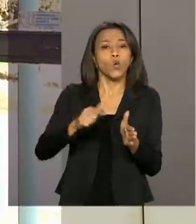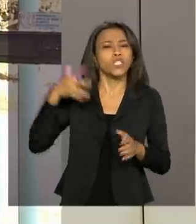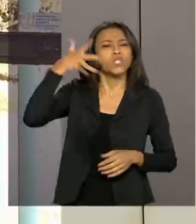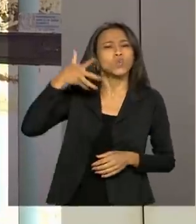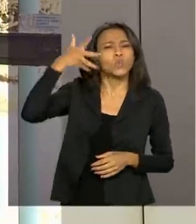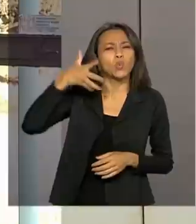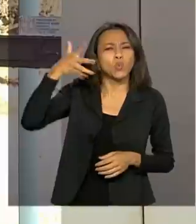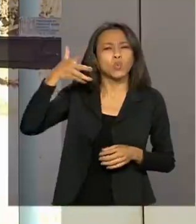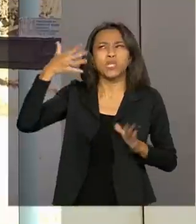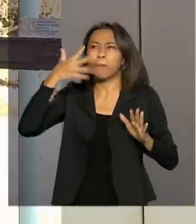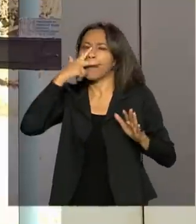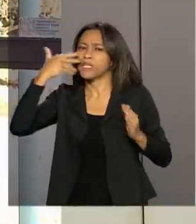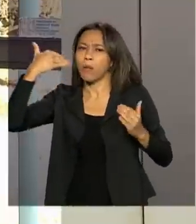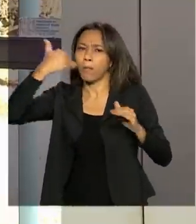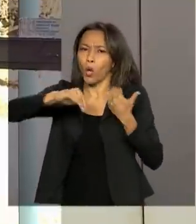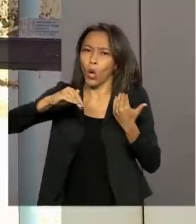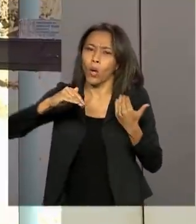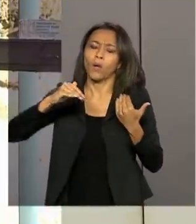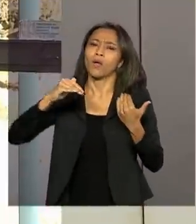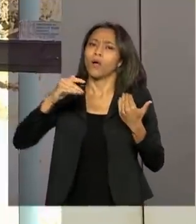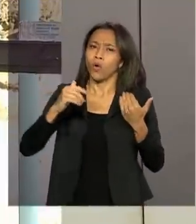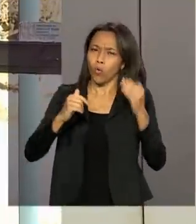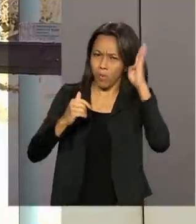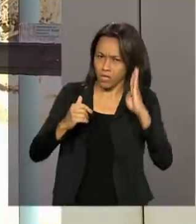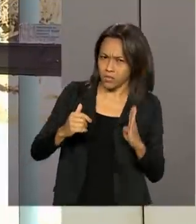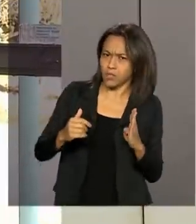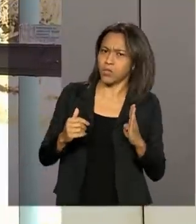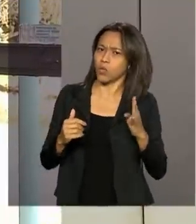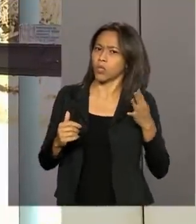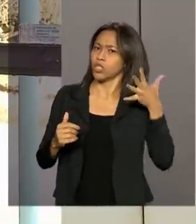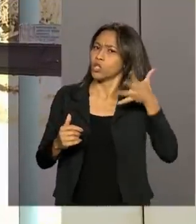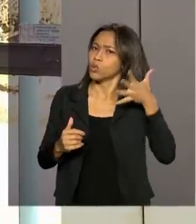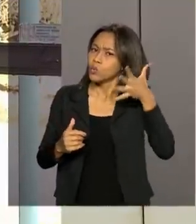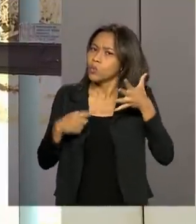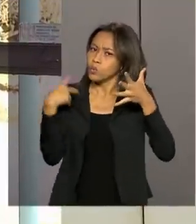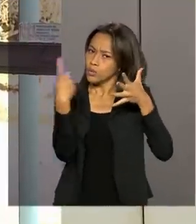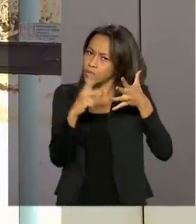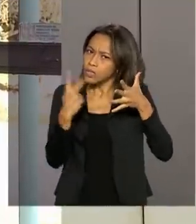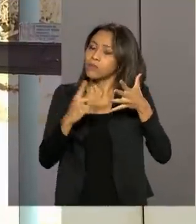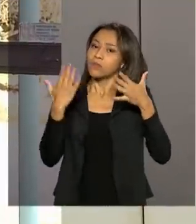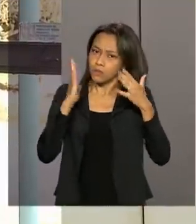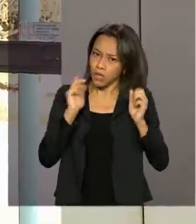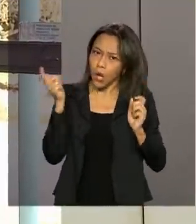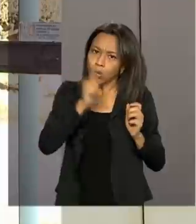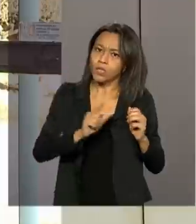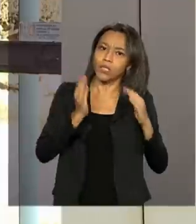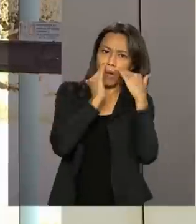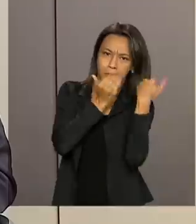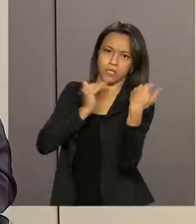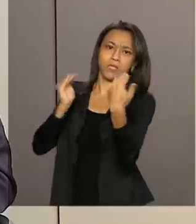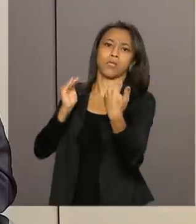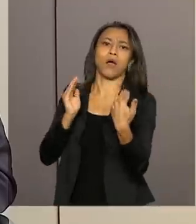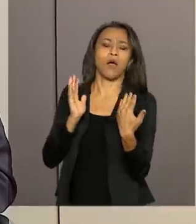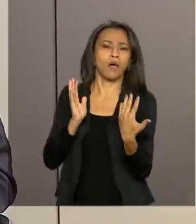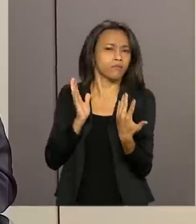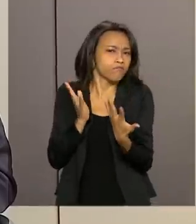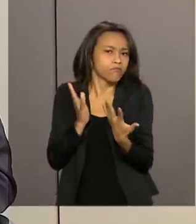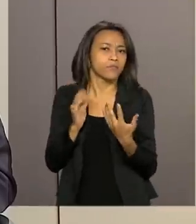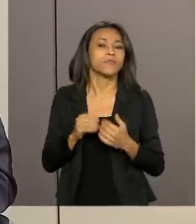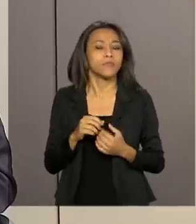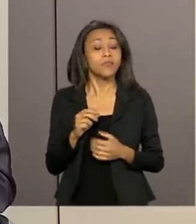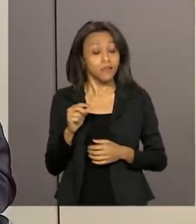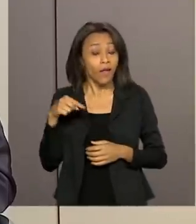como é que o senhor se está vendo? O Estado brasileiro está conseguindo colocar a narrativa dele também em pauta? É, isso é um